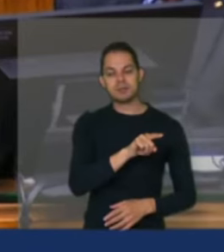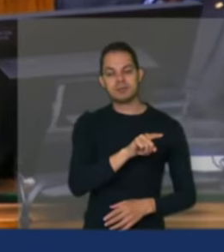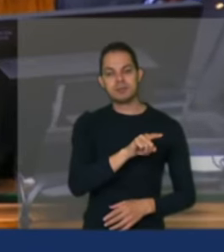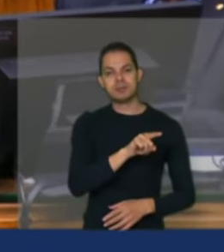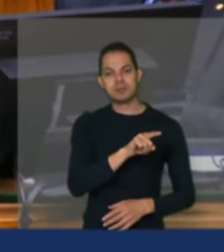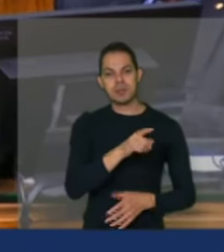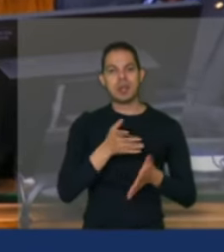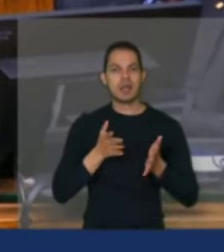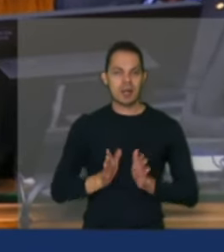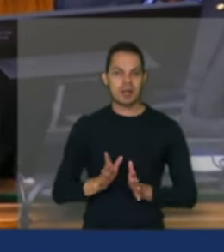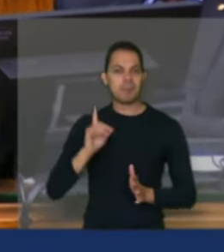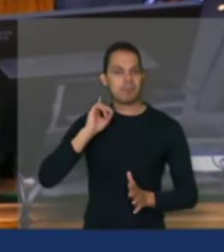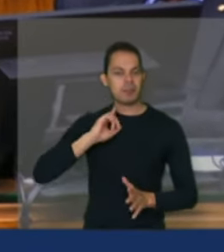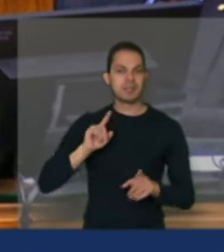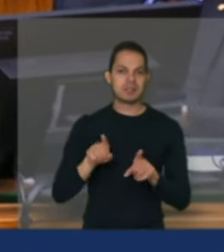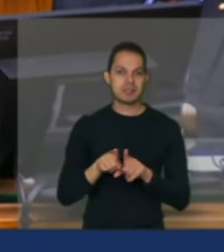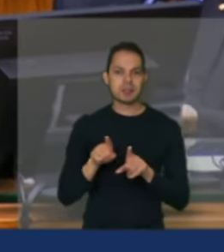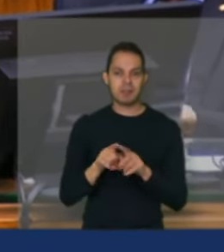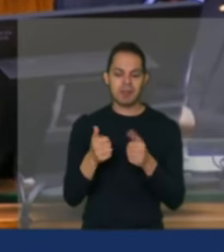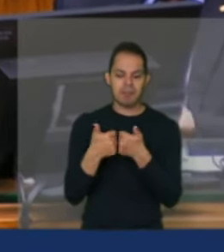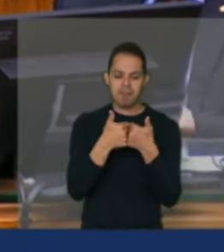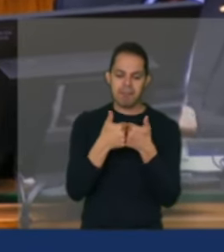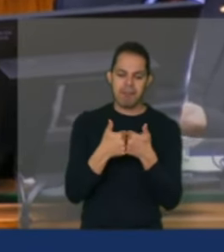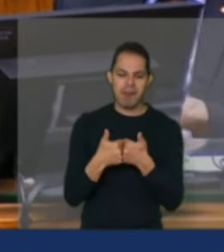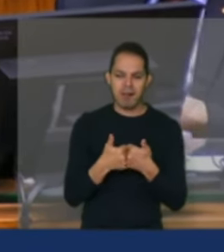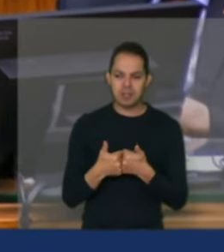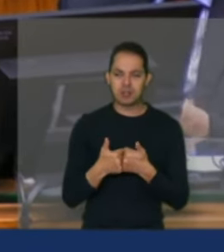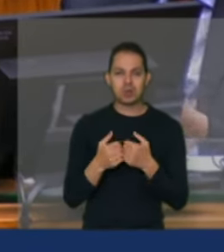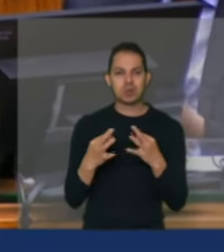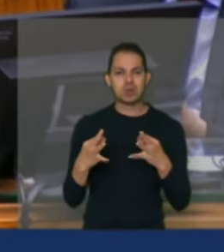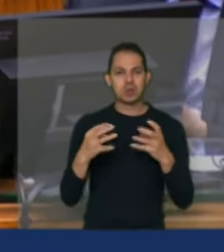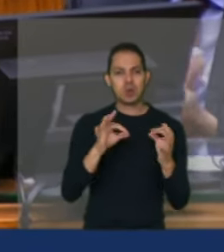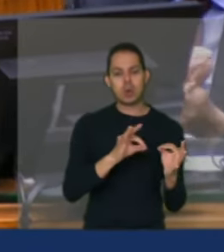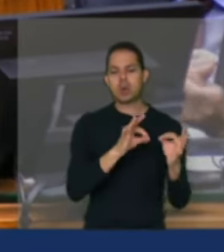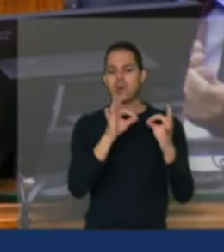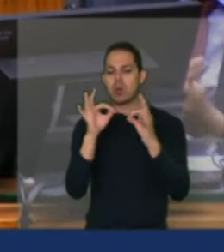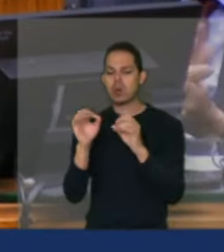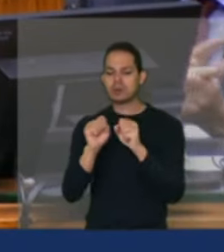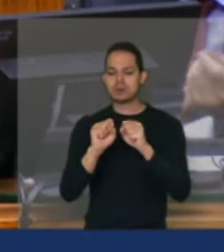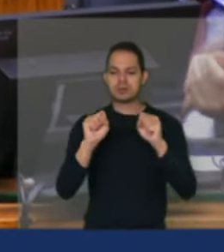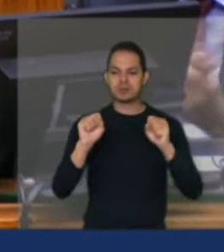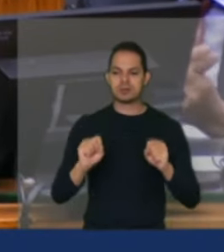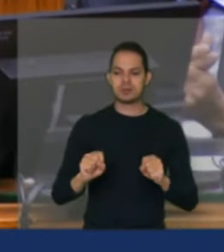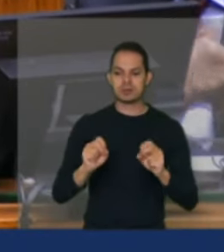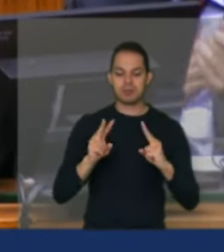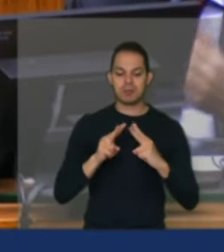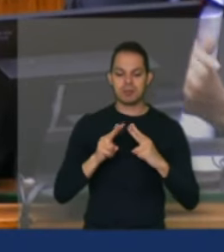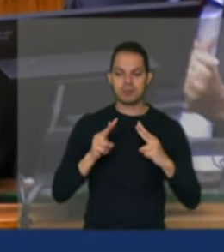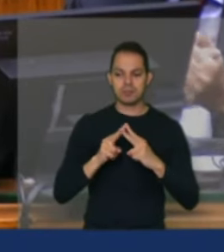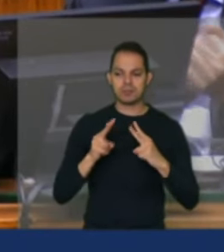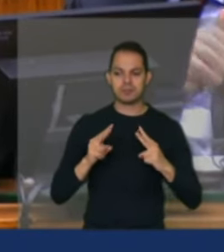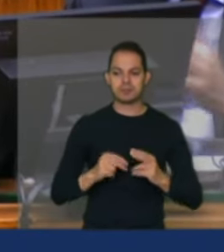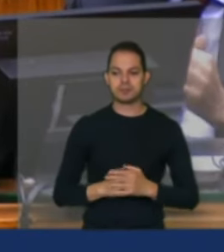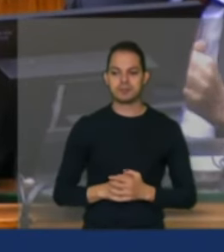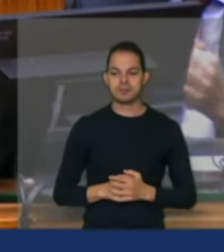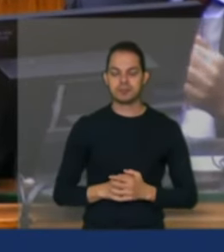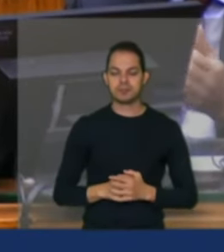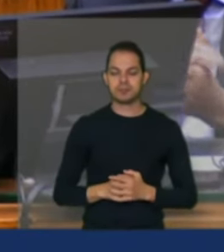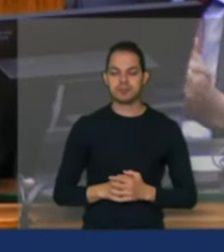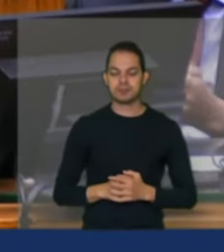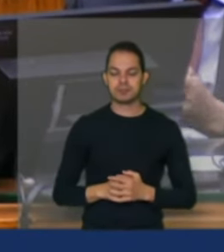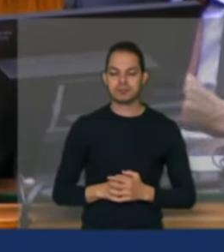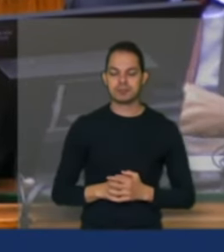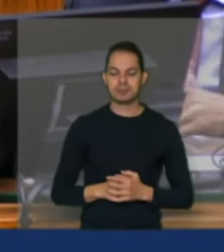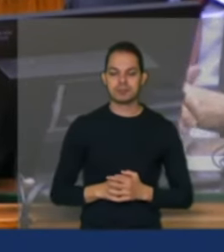conterrâneo de Minas Gerais e todos e todos outros que estão acompanhando pelo sistema virtual olha antes de passar a